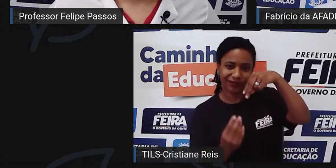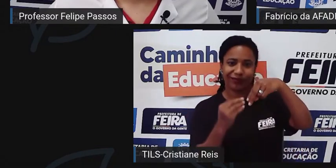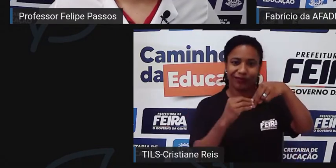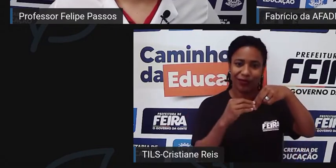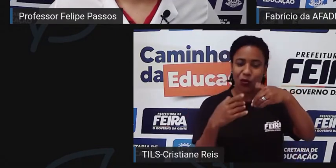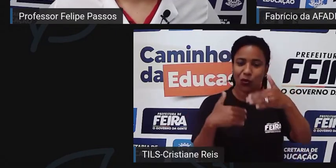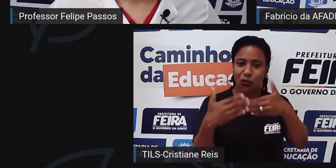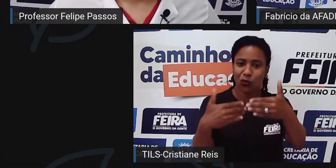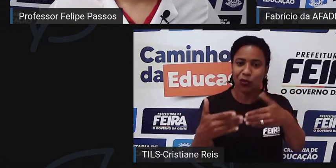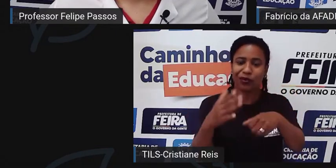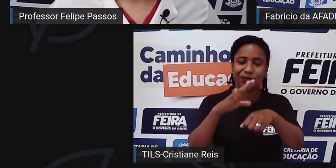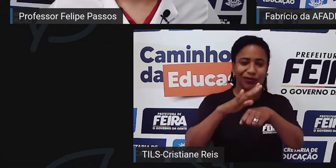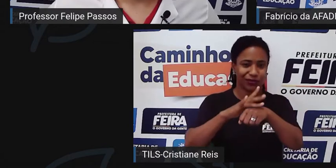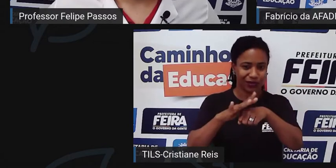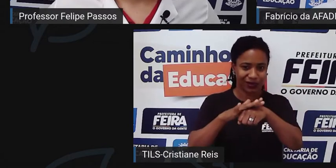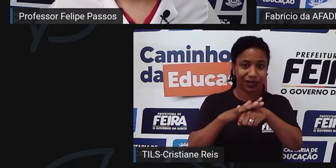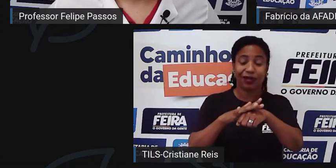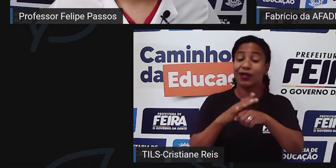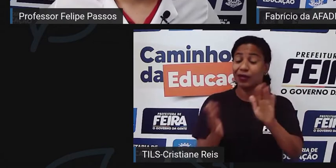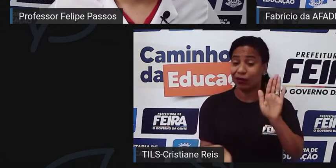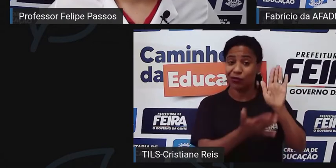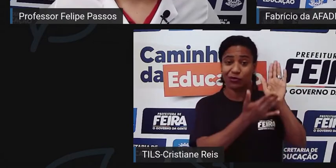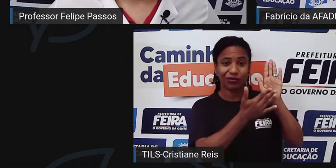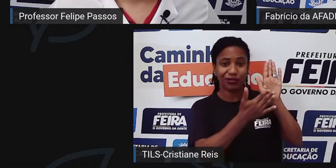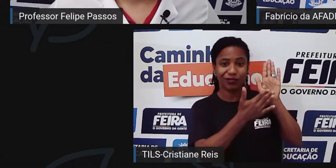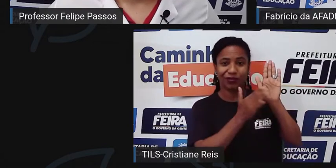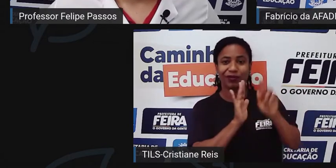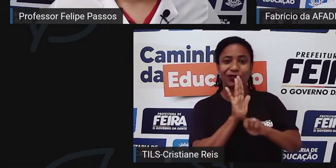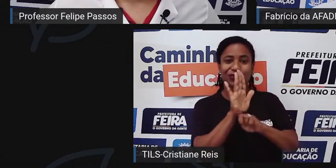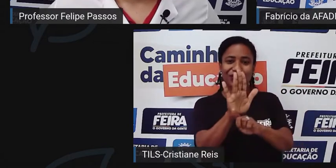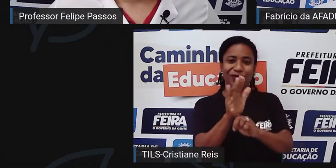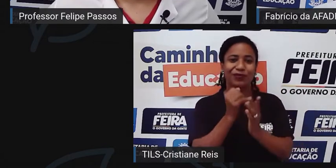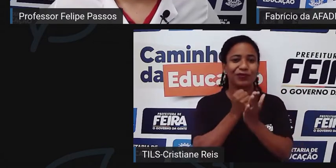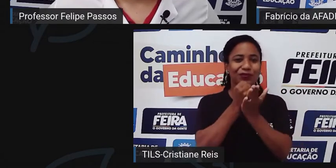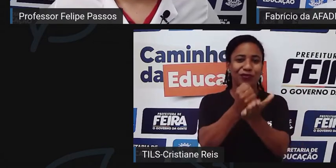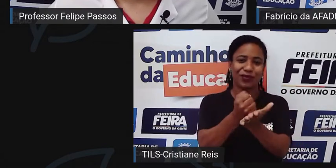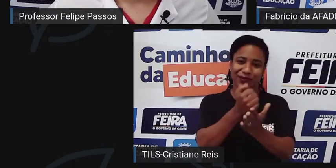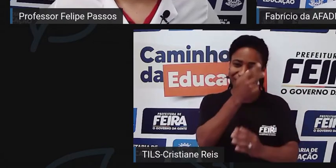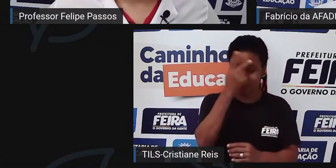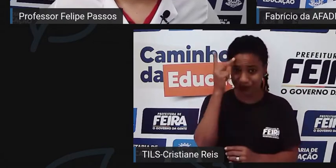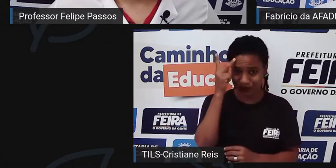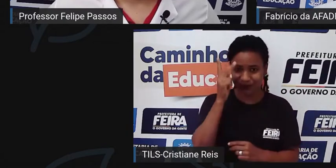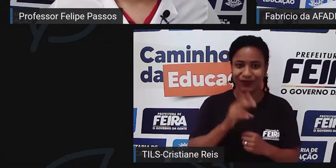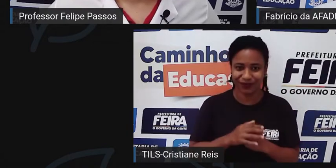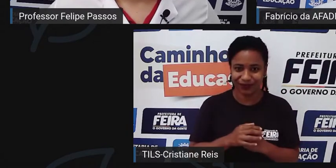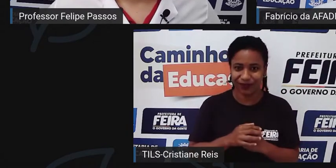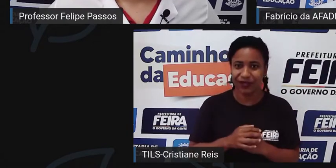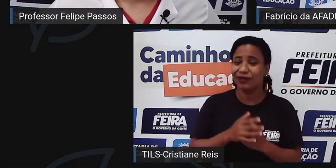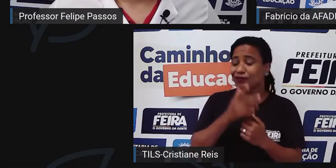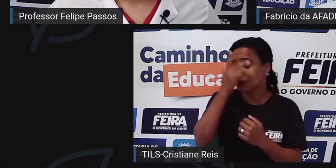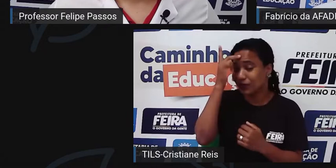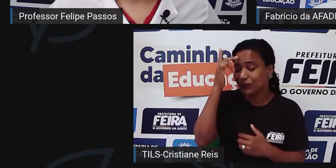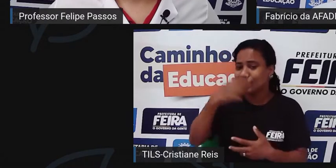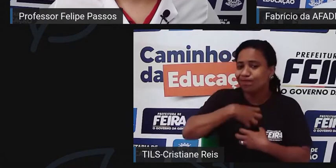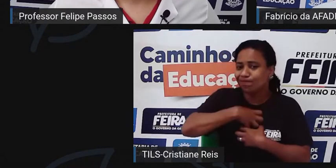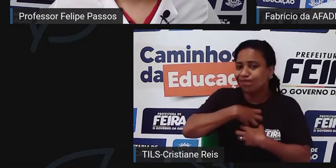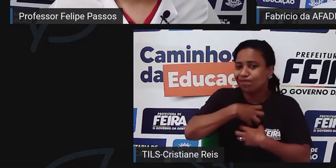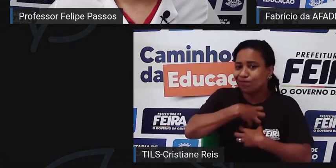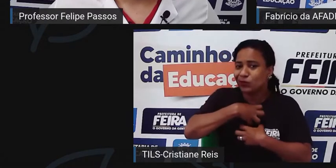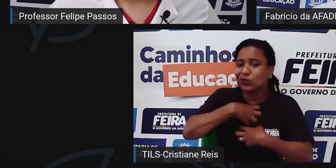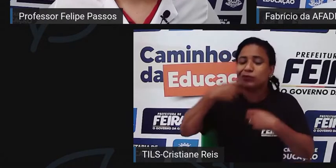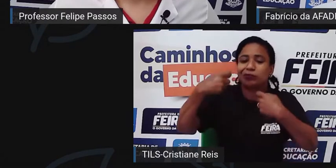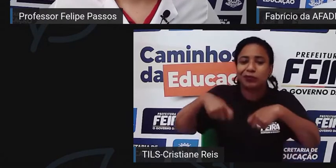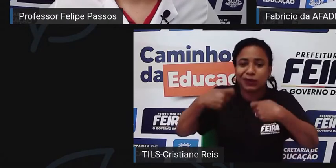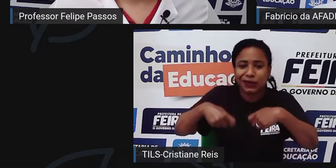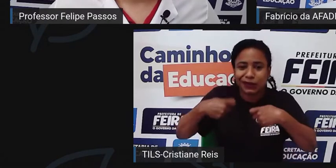políticas públicas para essas pessoas, coisa que as pessoas com doença falciforme sentem muita carência de ter. E para